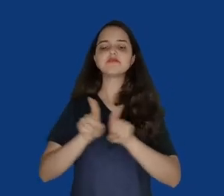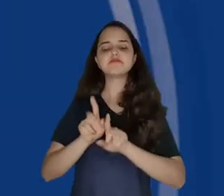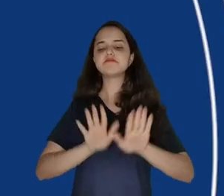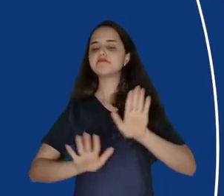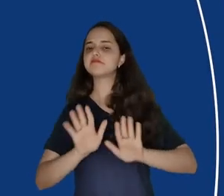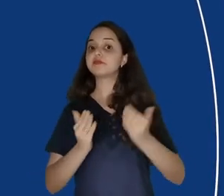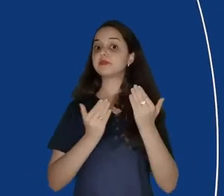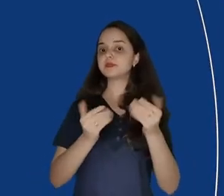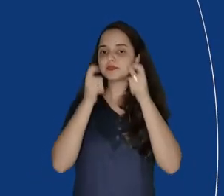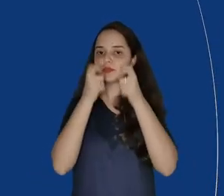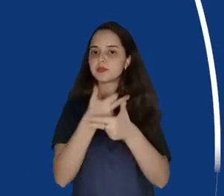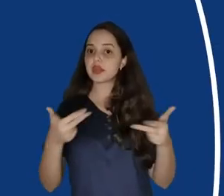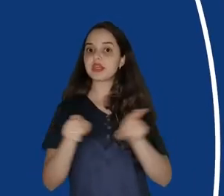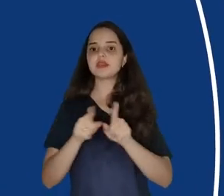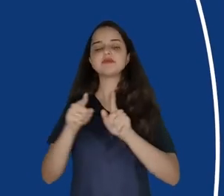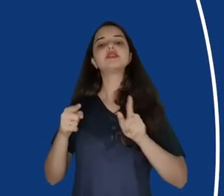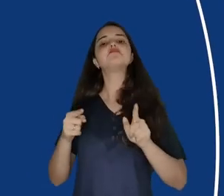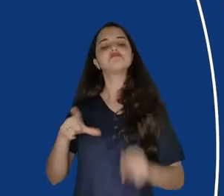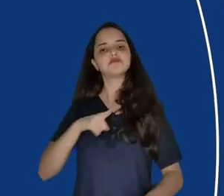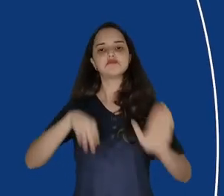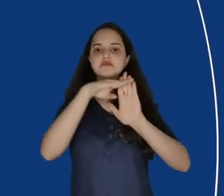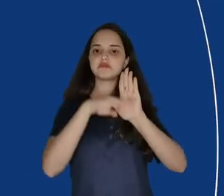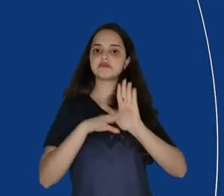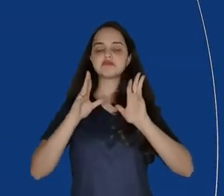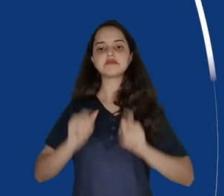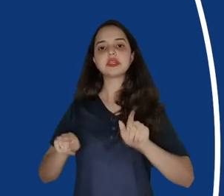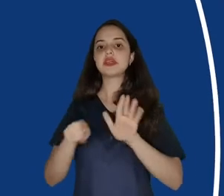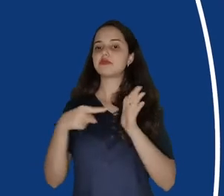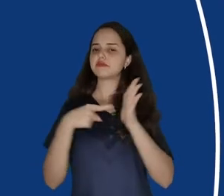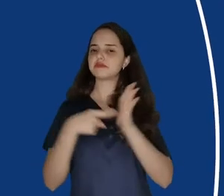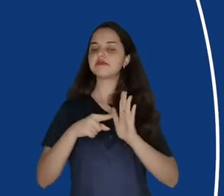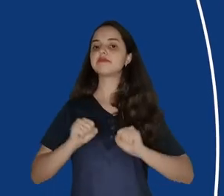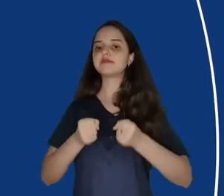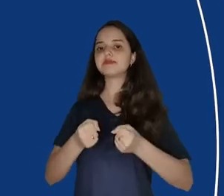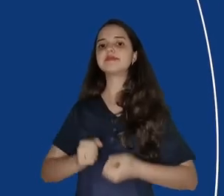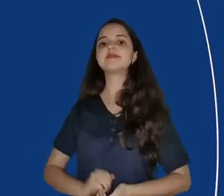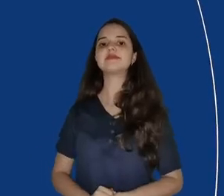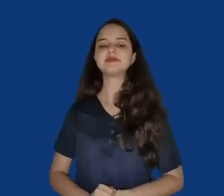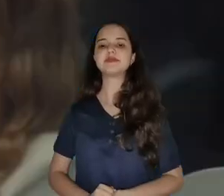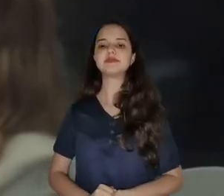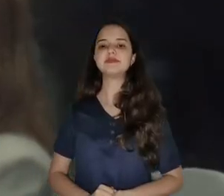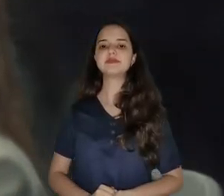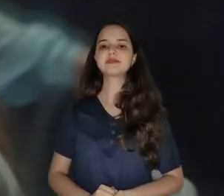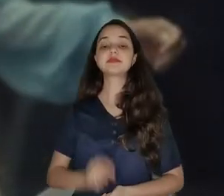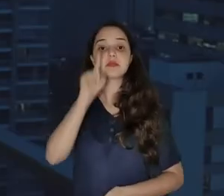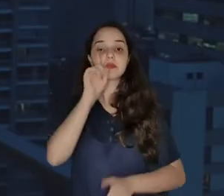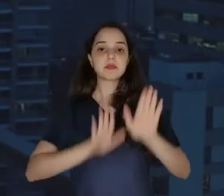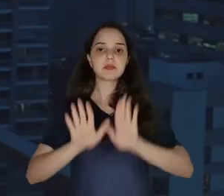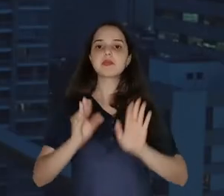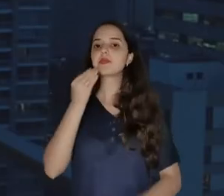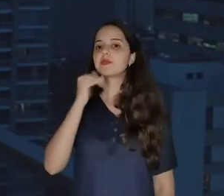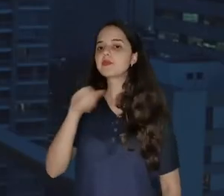prevenção a conflitos de interesse, além de um programa de integridade, com um canal de denúncias ativo. A gestão de